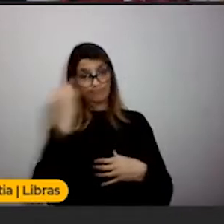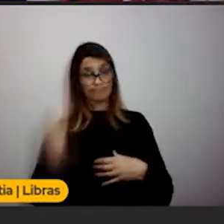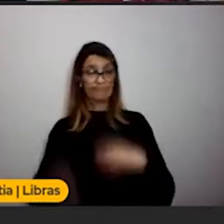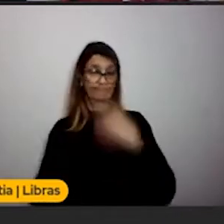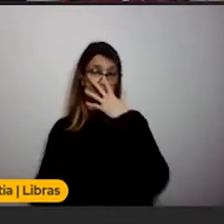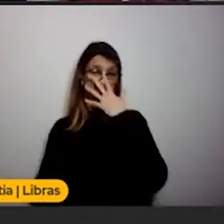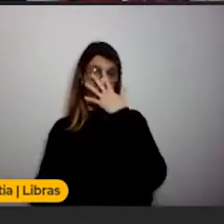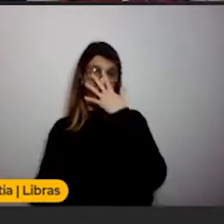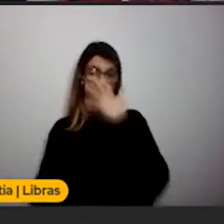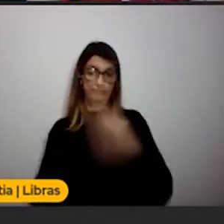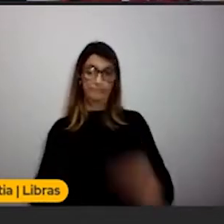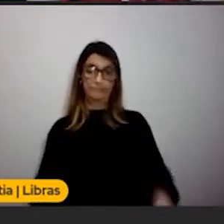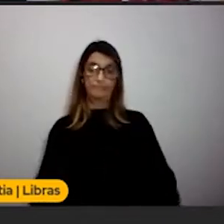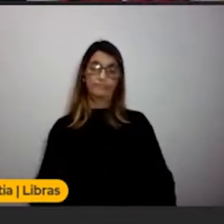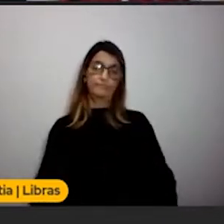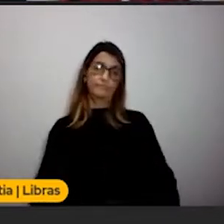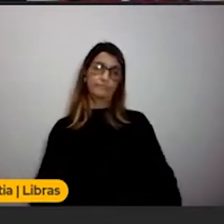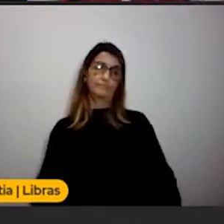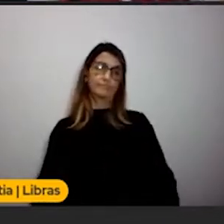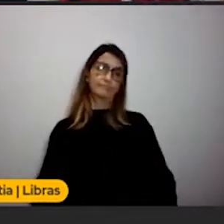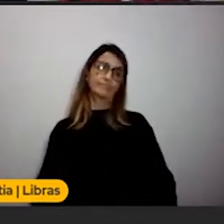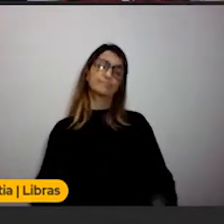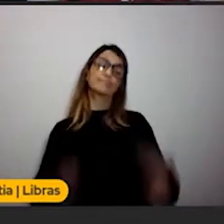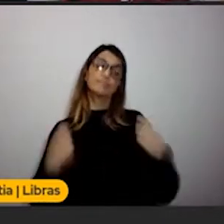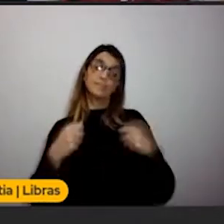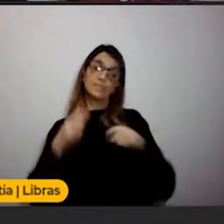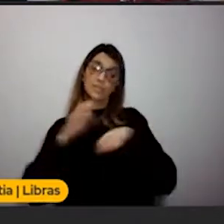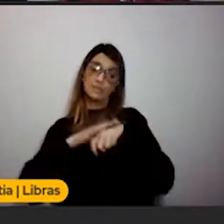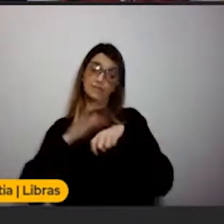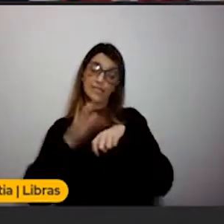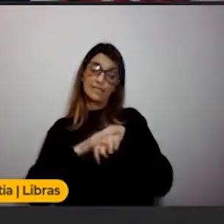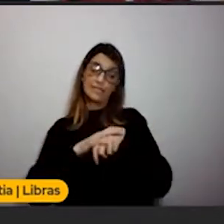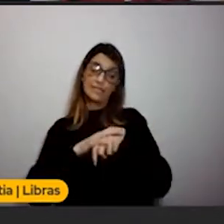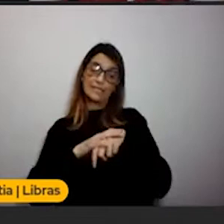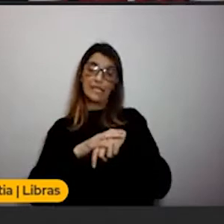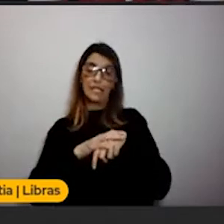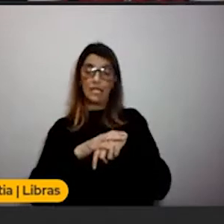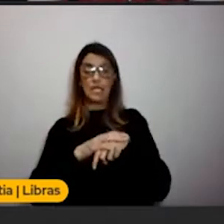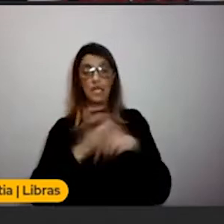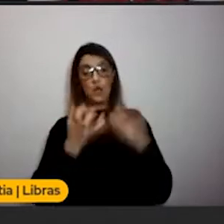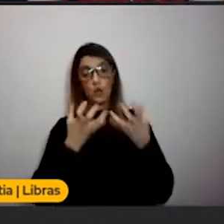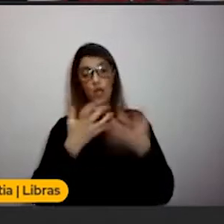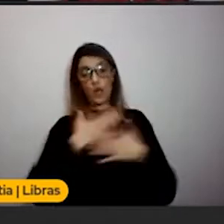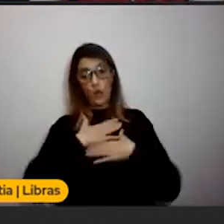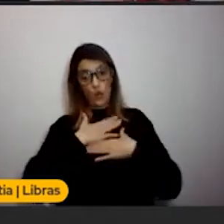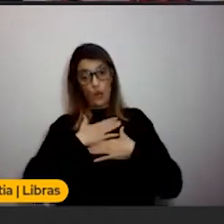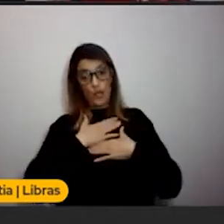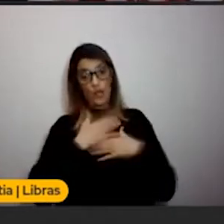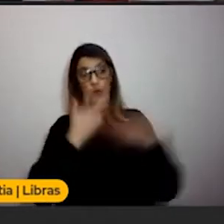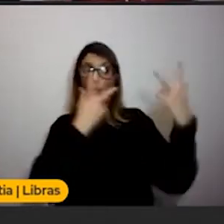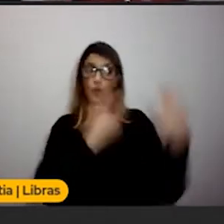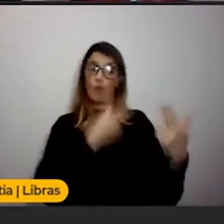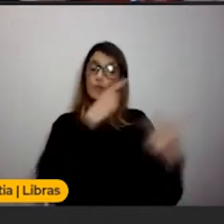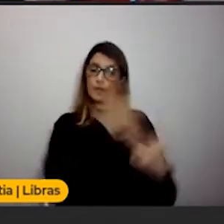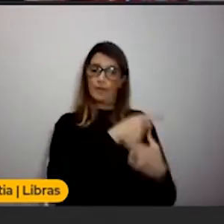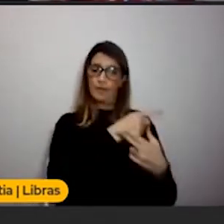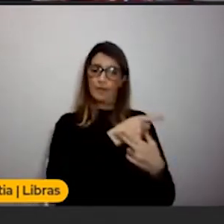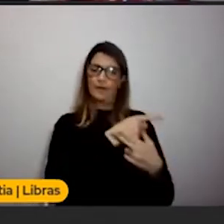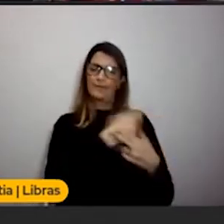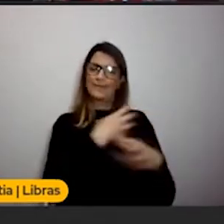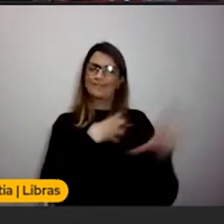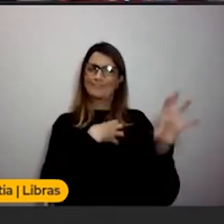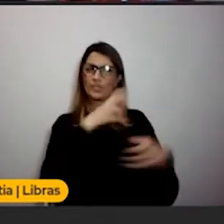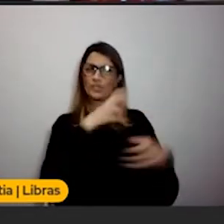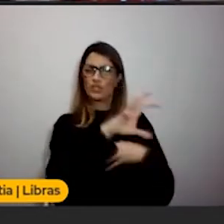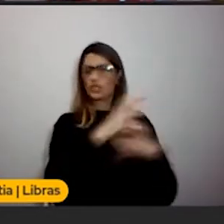velha frase, né? Não faça com os outros que não queria que faça contigo. Então, mas que tipo de empatia,